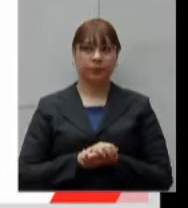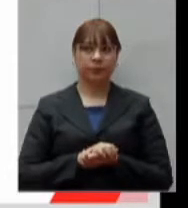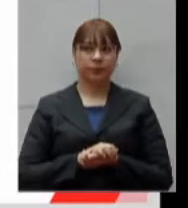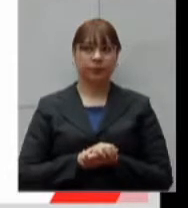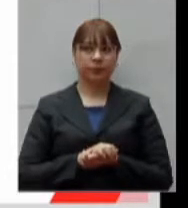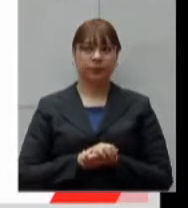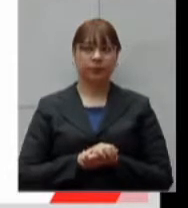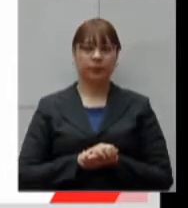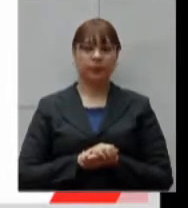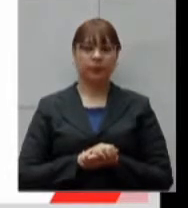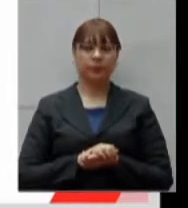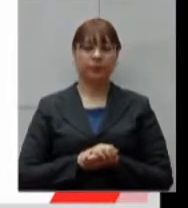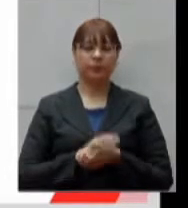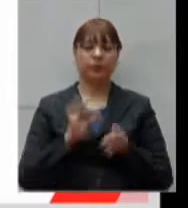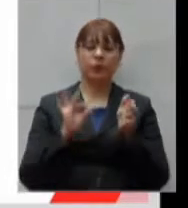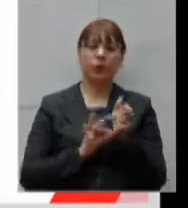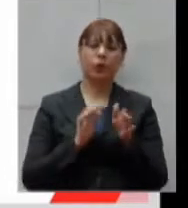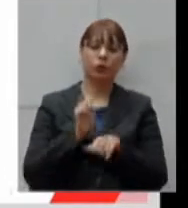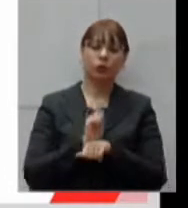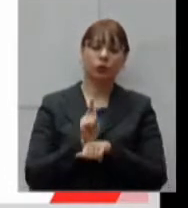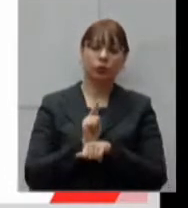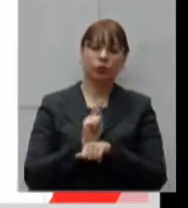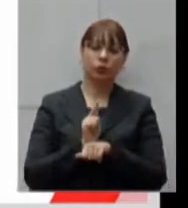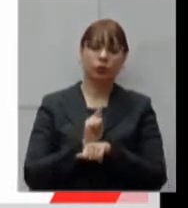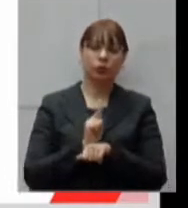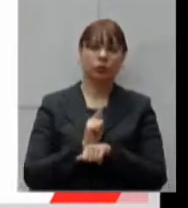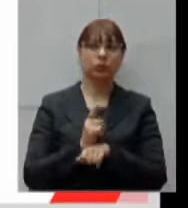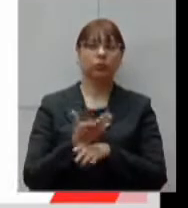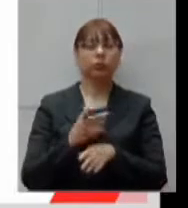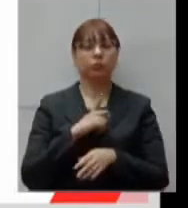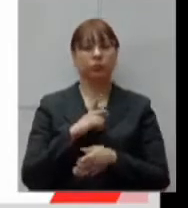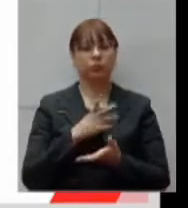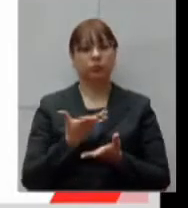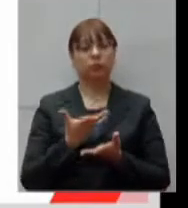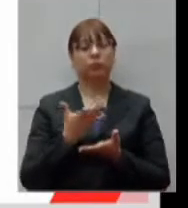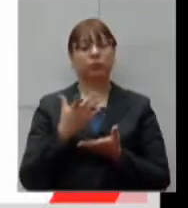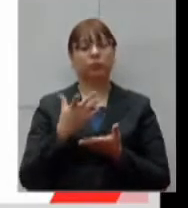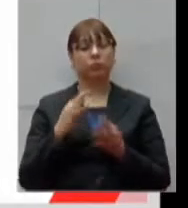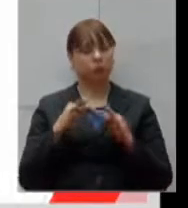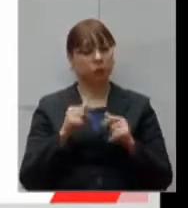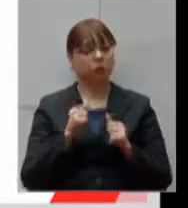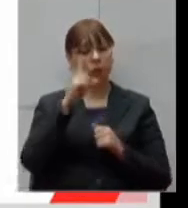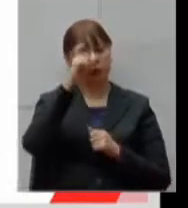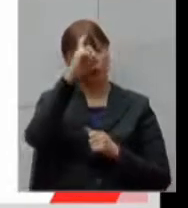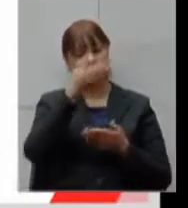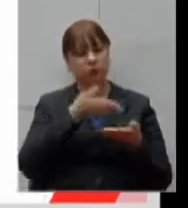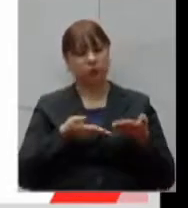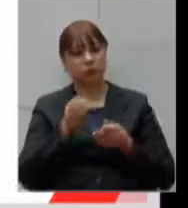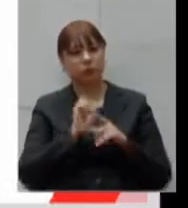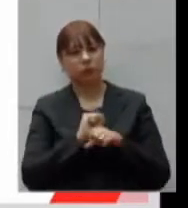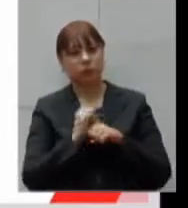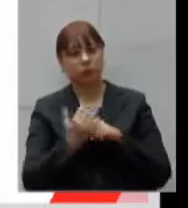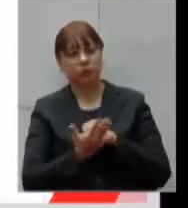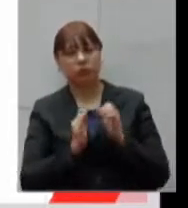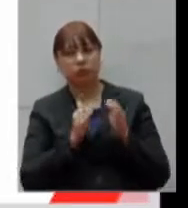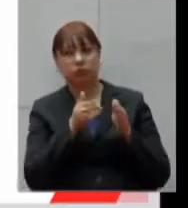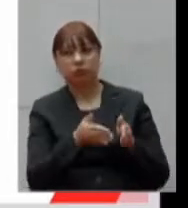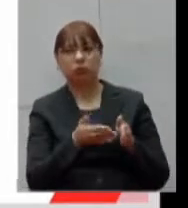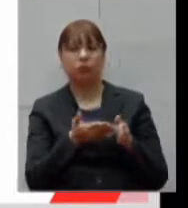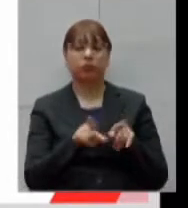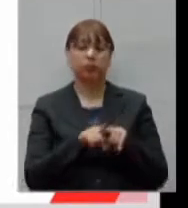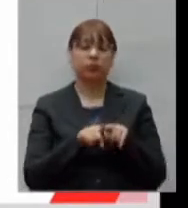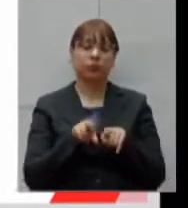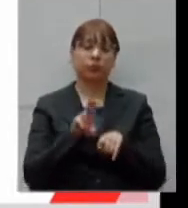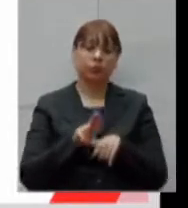O contrato de gestão contempla toda a operação do hospital de campanha, cursos diretos e indiretos, incluindo